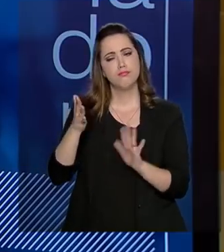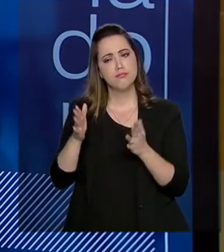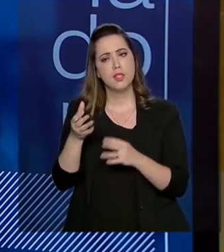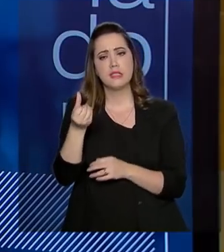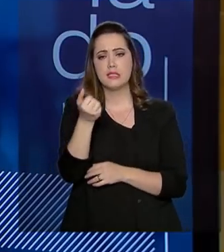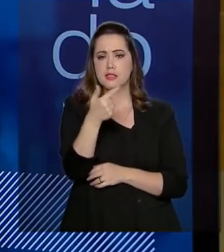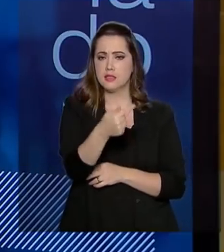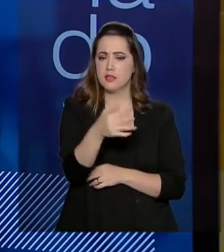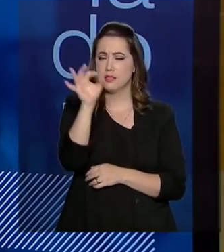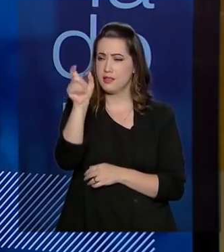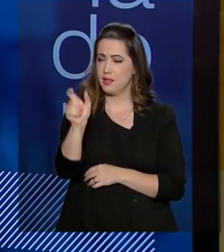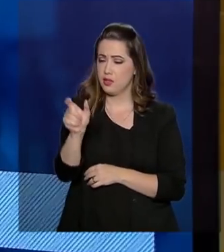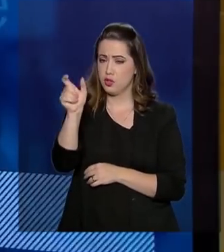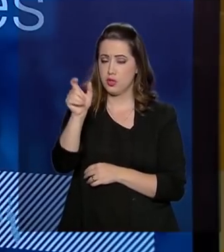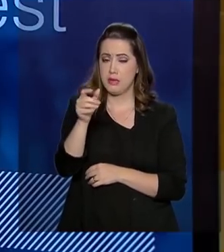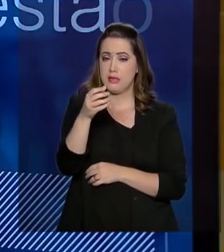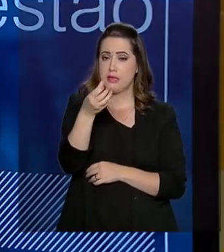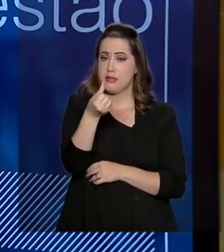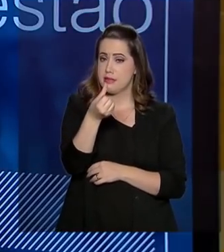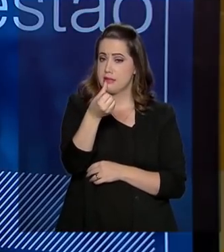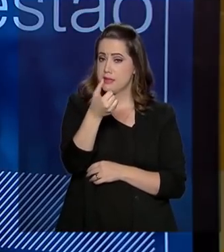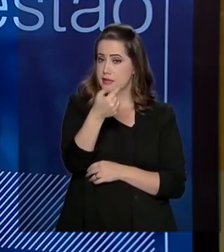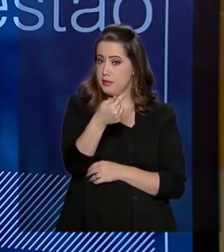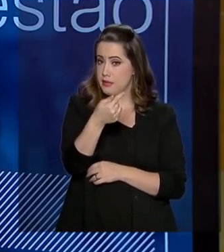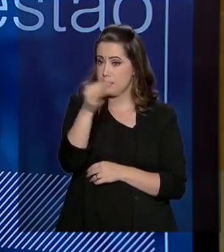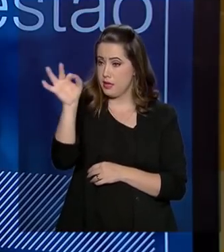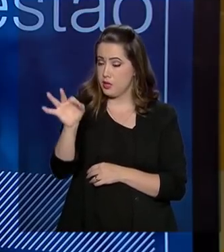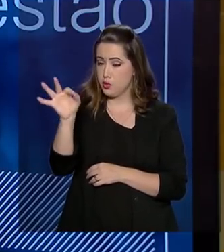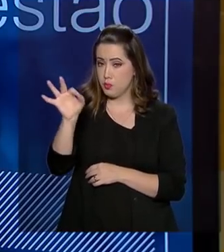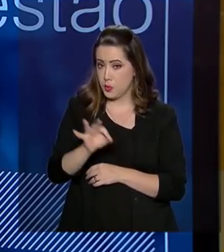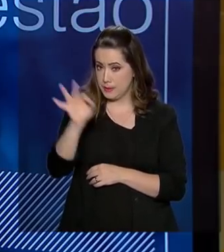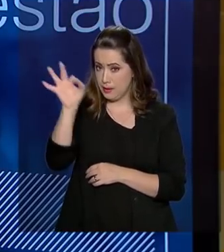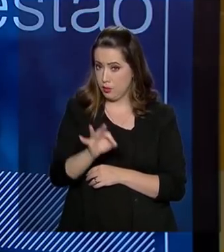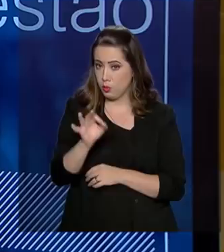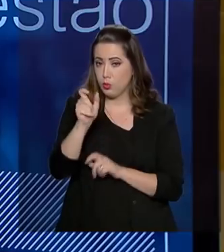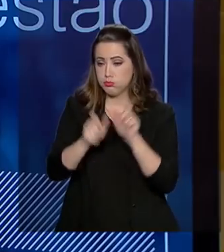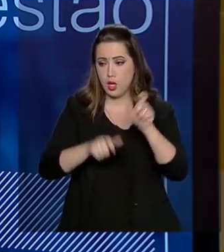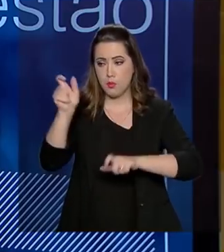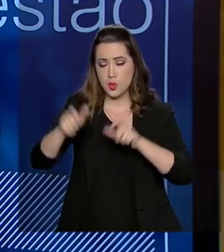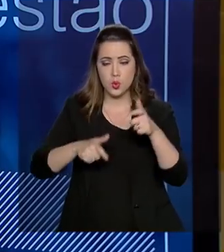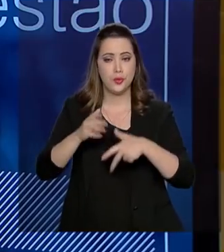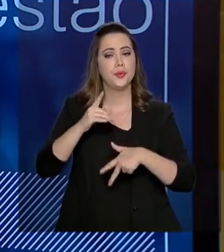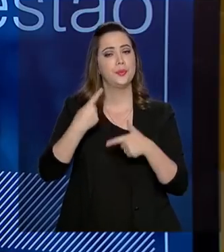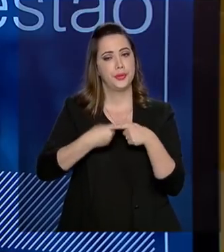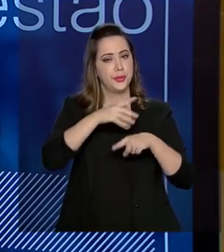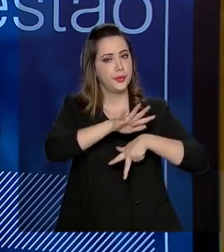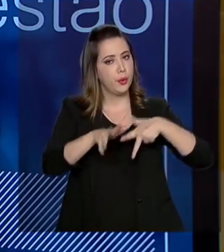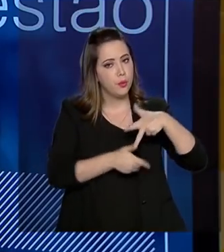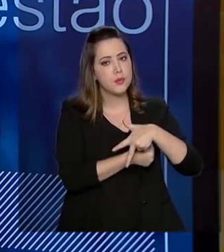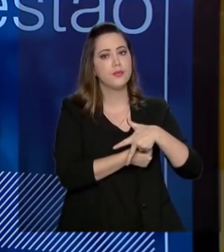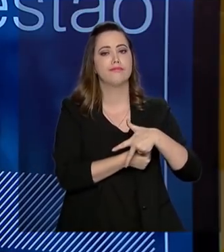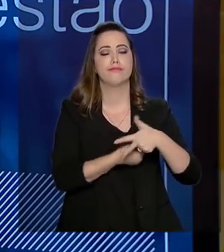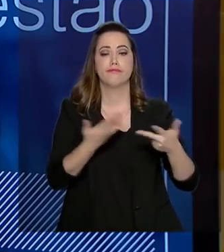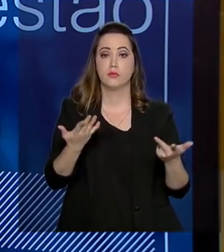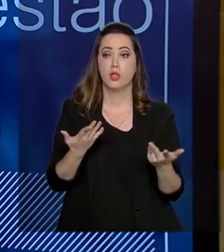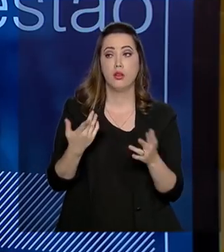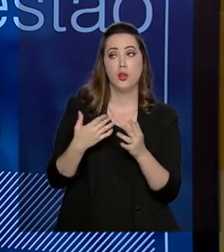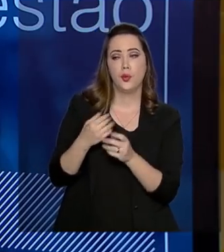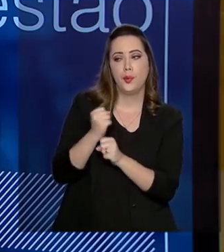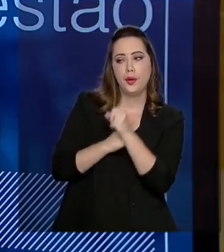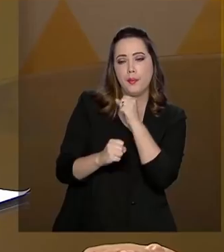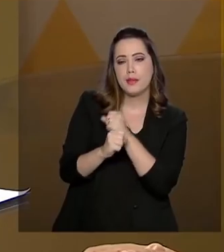67% desses casos por corrupção. Então, ano passado, chegamos a quase 650 servidores demitidos. E é